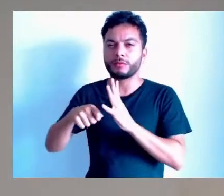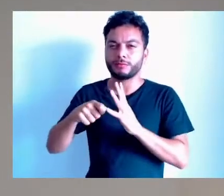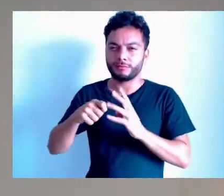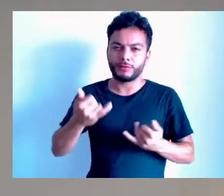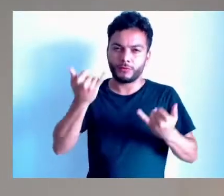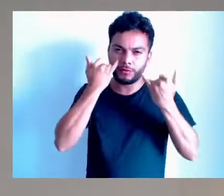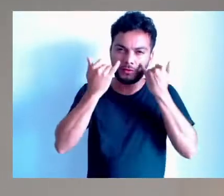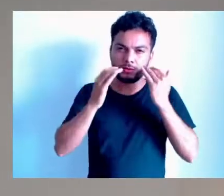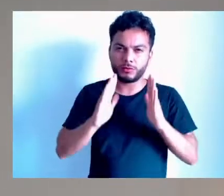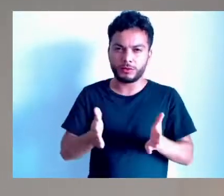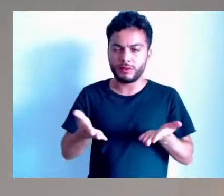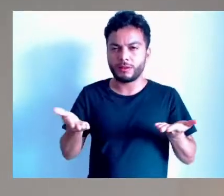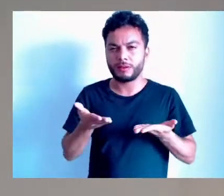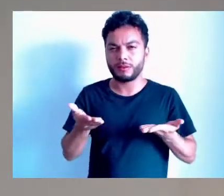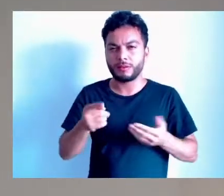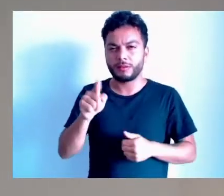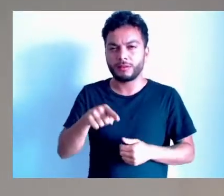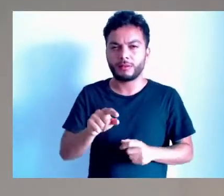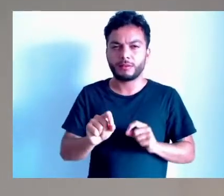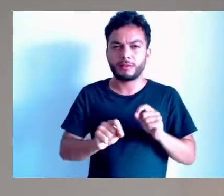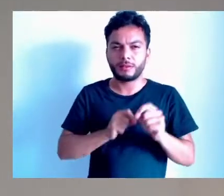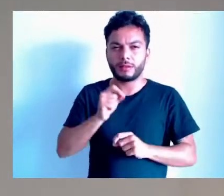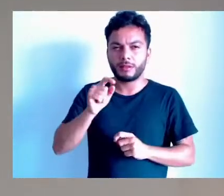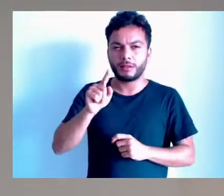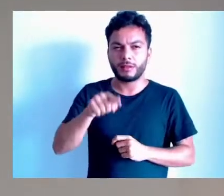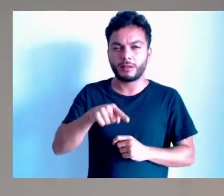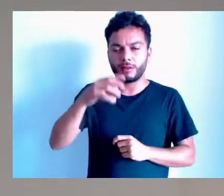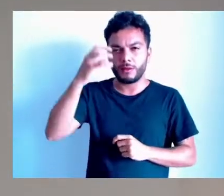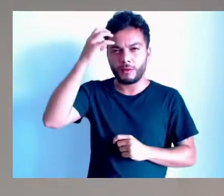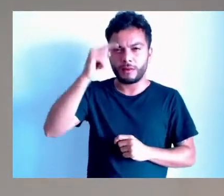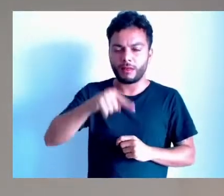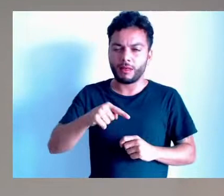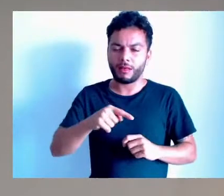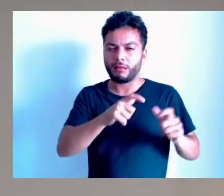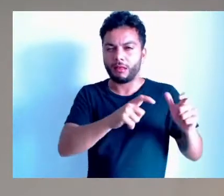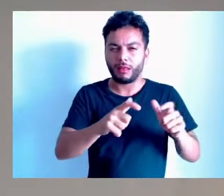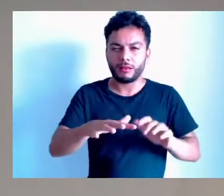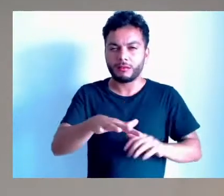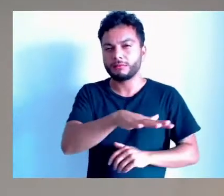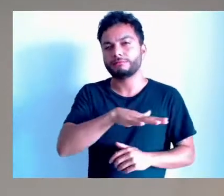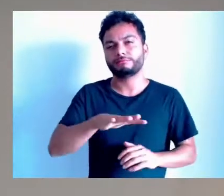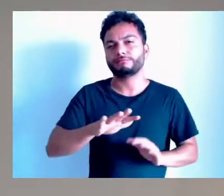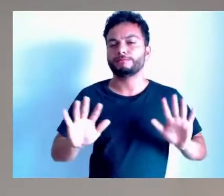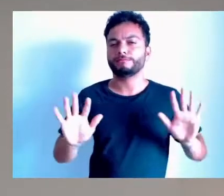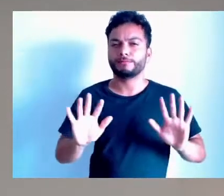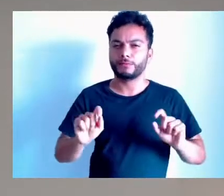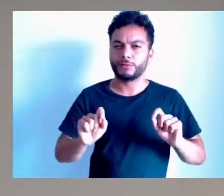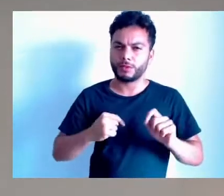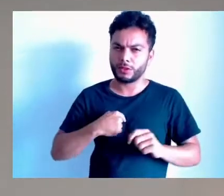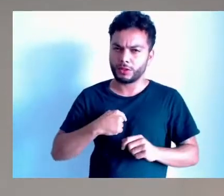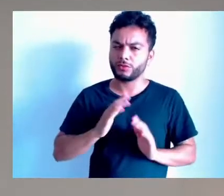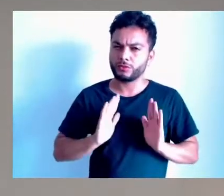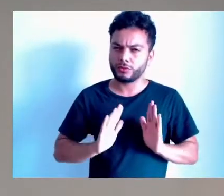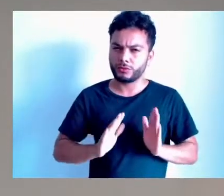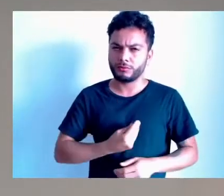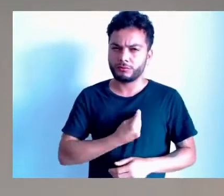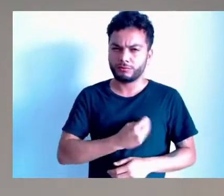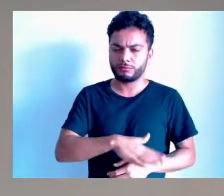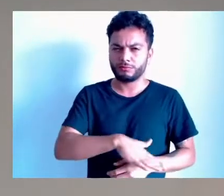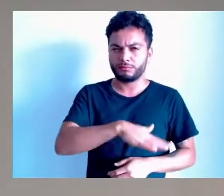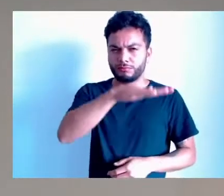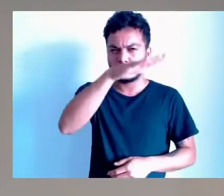achar culpado, o aterro do Delta Vilha, não sei o quê. Eu me criei, e naquela região ali, nossa,